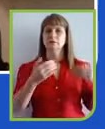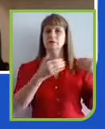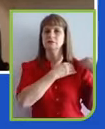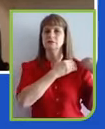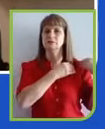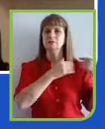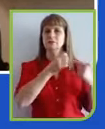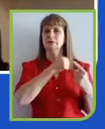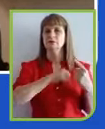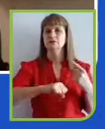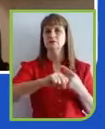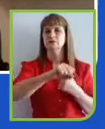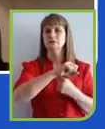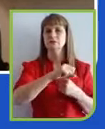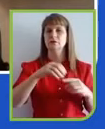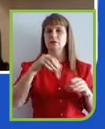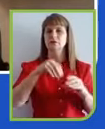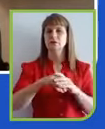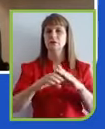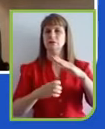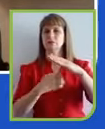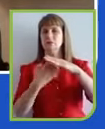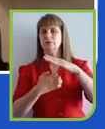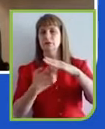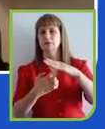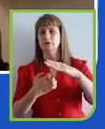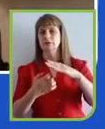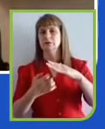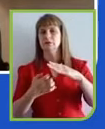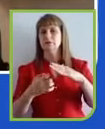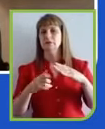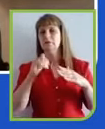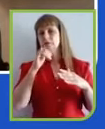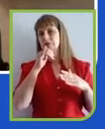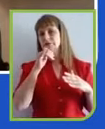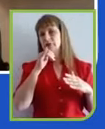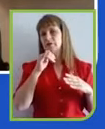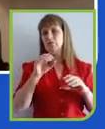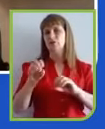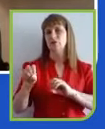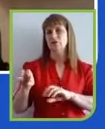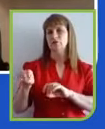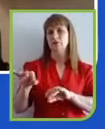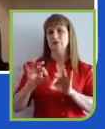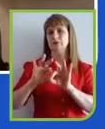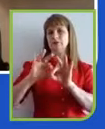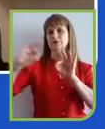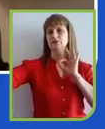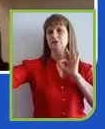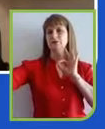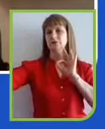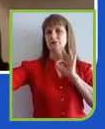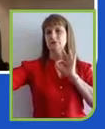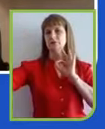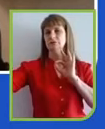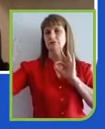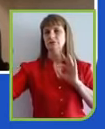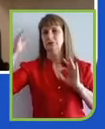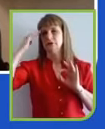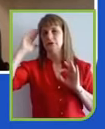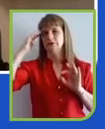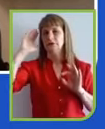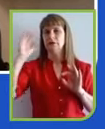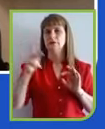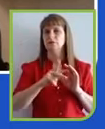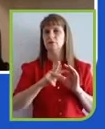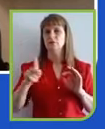anos. A educação à distância, voltada à escola pública, entendendo que o professor é quem fica durante